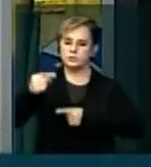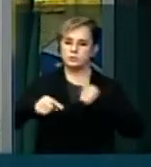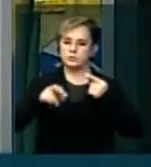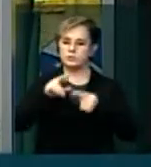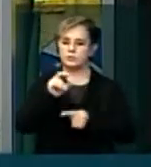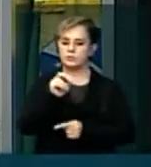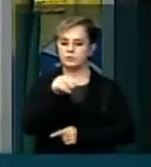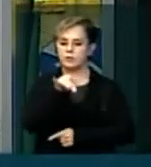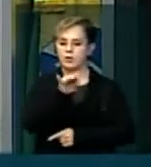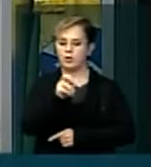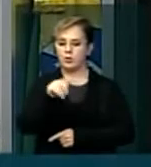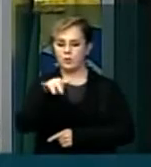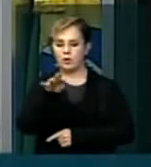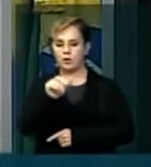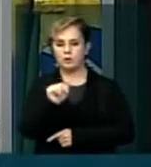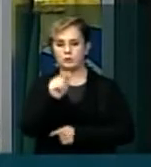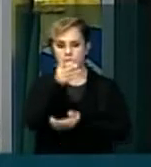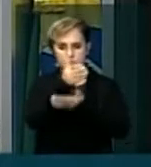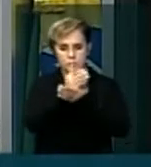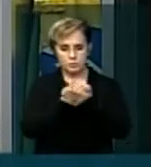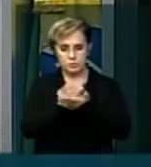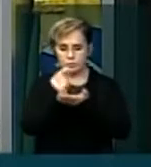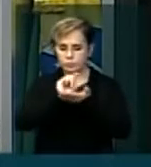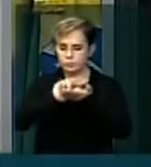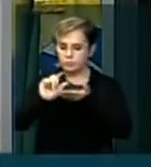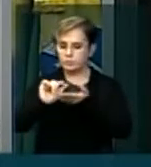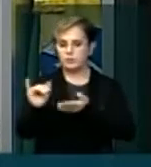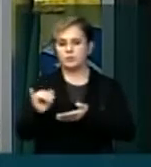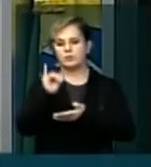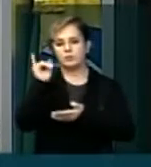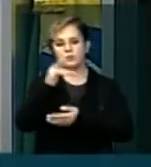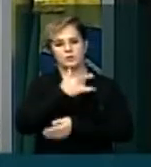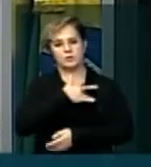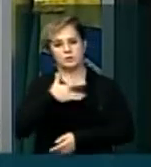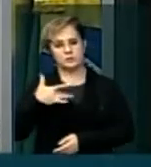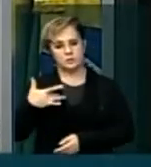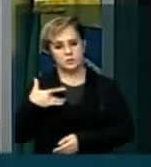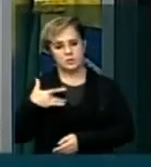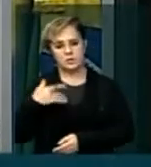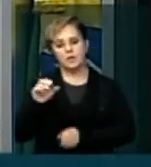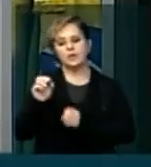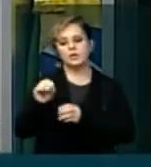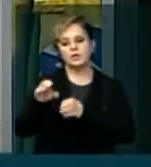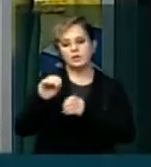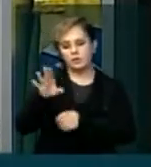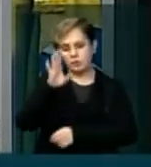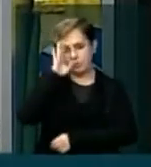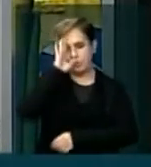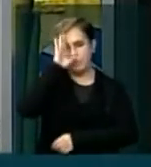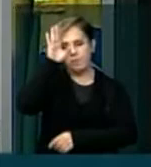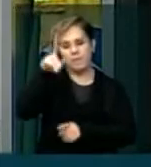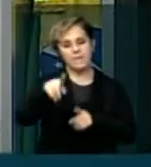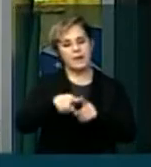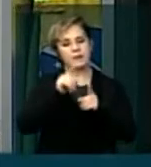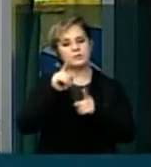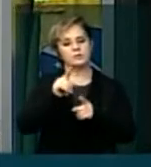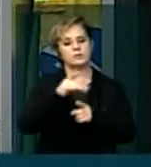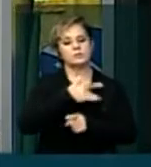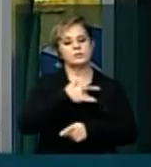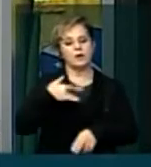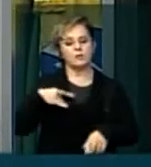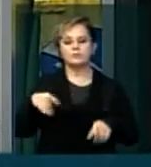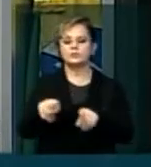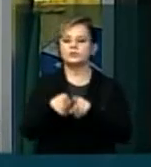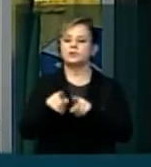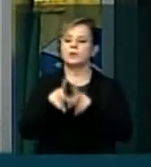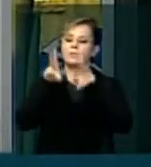uma fonte importante para a saúde. Não vamos deixar de alocar a educação, que é prioridade, mas, com certeza, saúde é prioridade também.